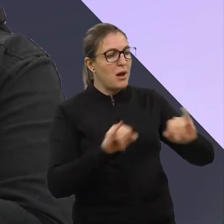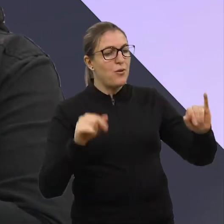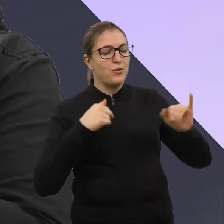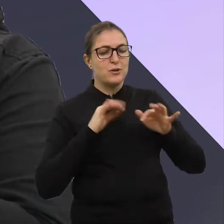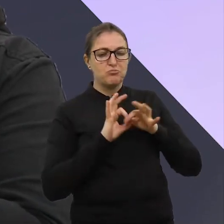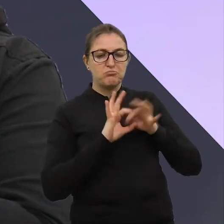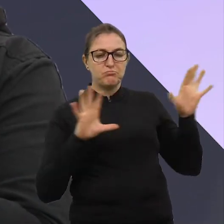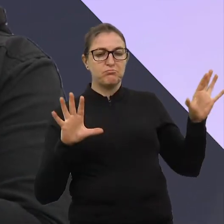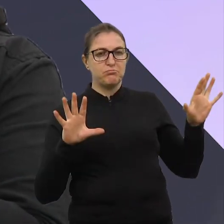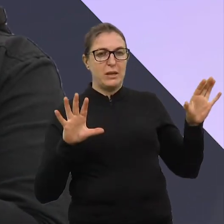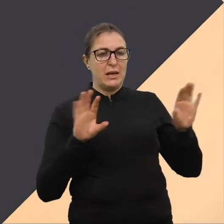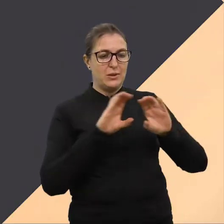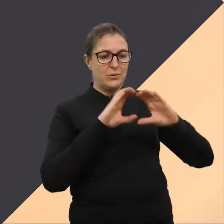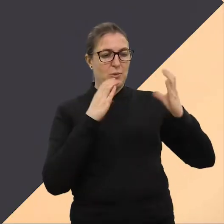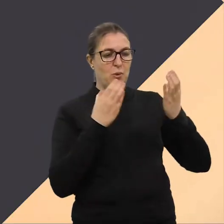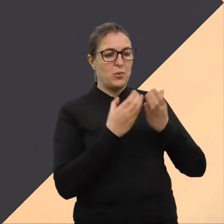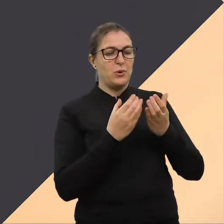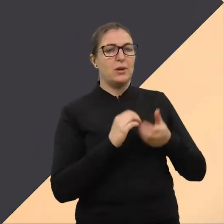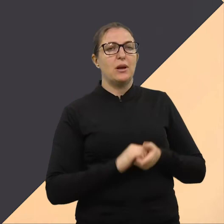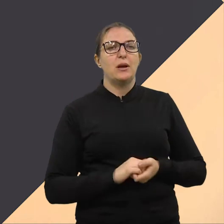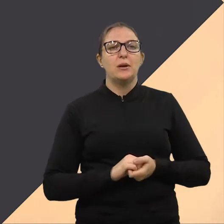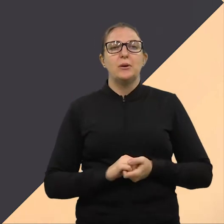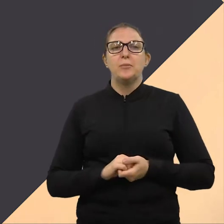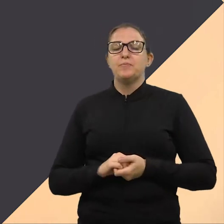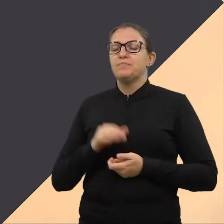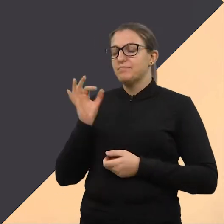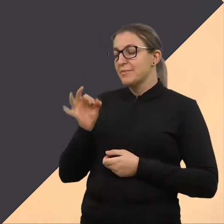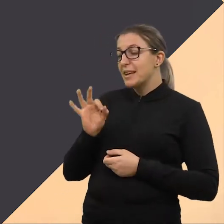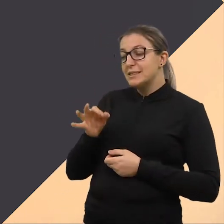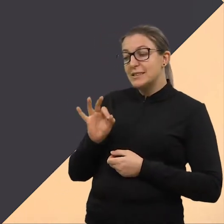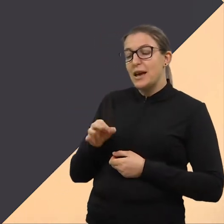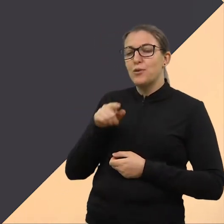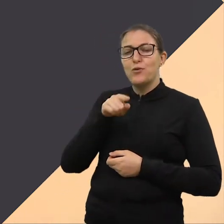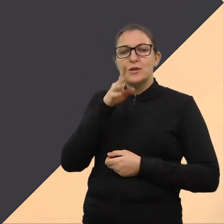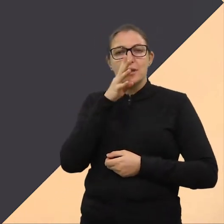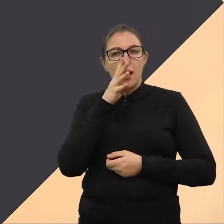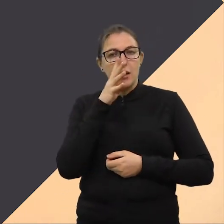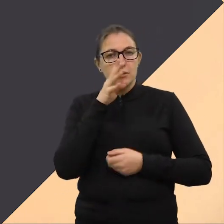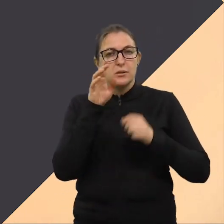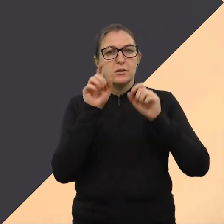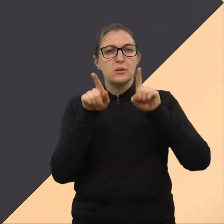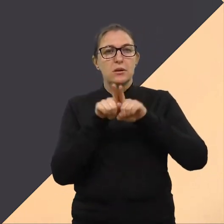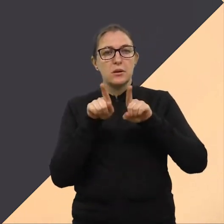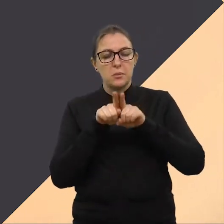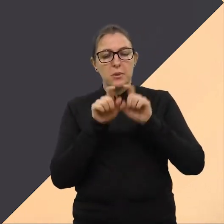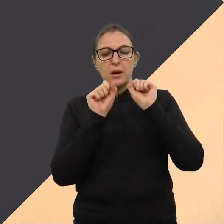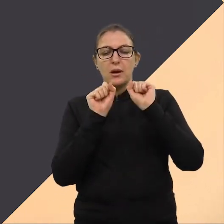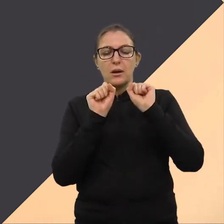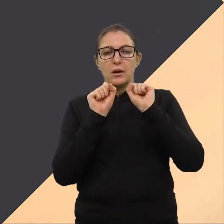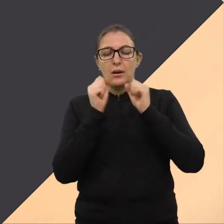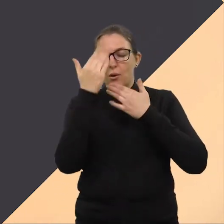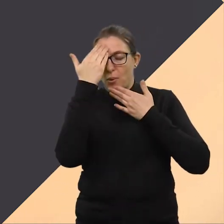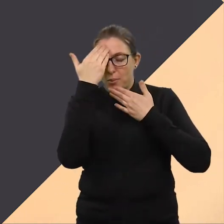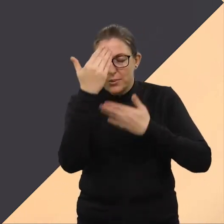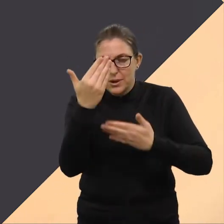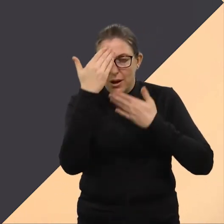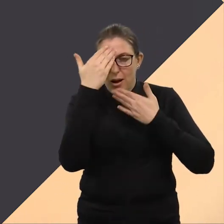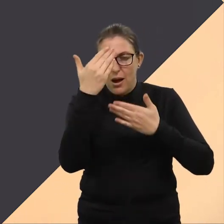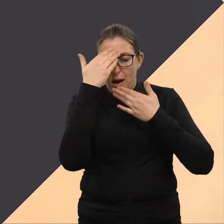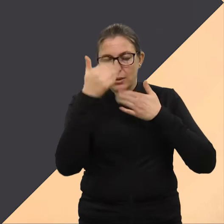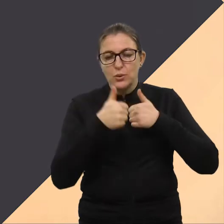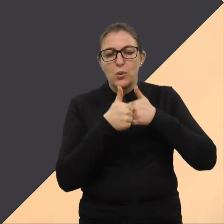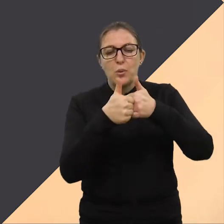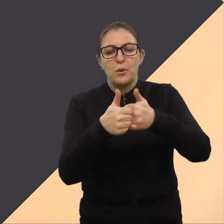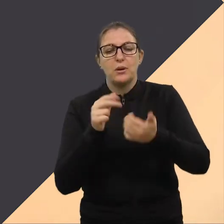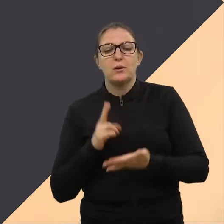para toda a nossa comunidade. Muito bem, e da mesma forma. Você que nos assiste também, nosso muito obrigado